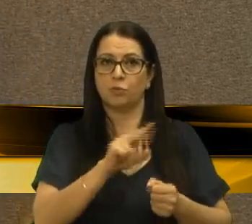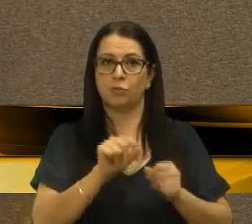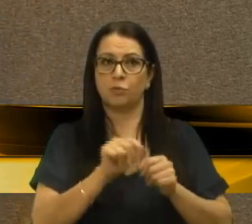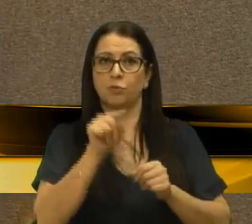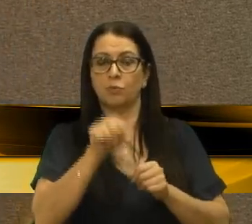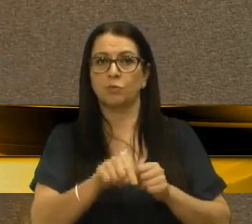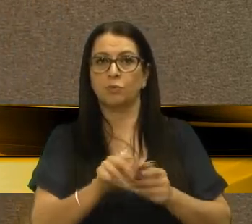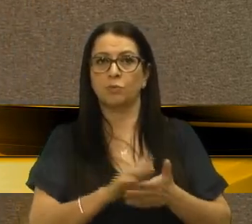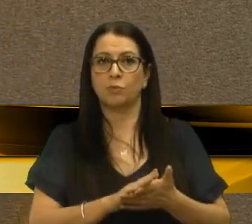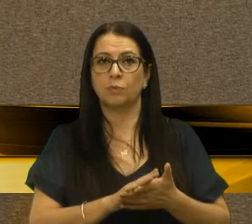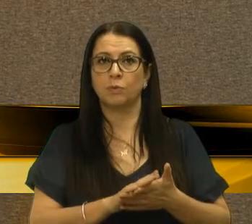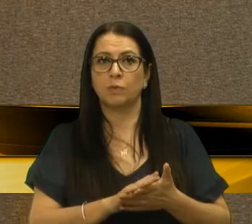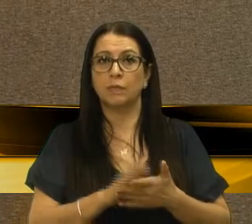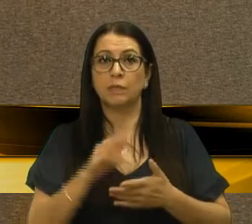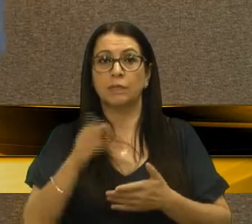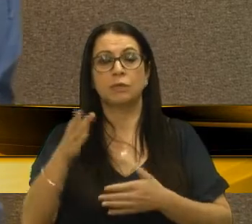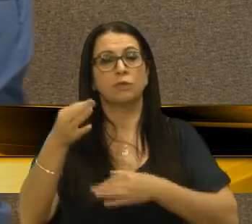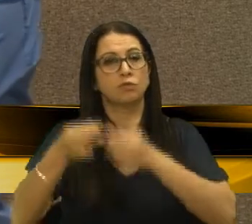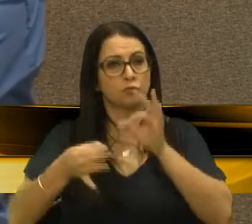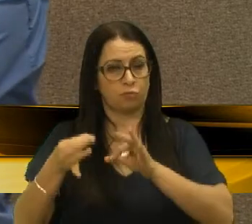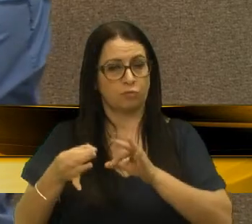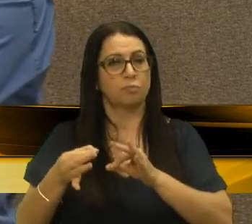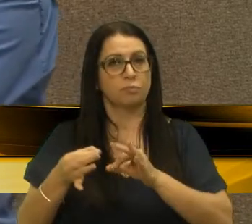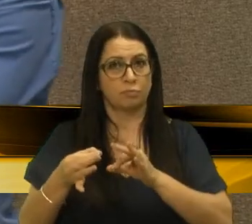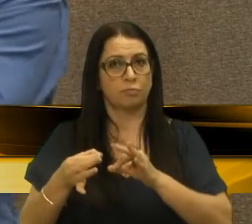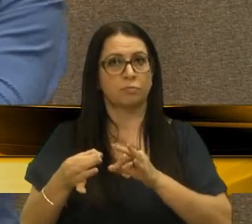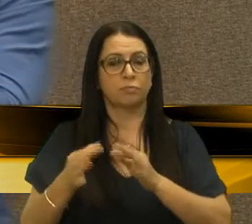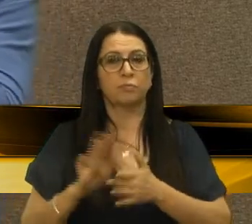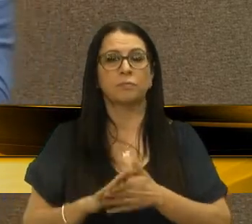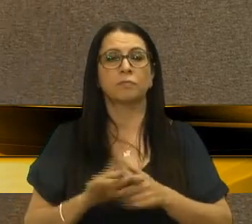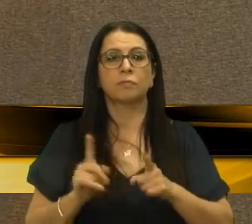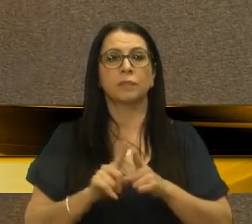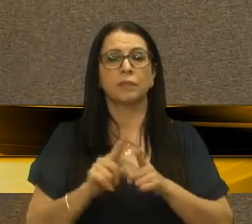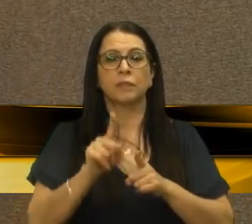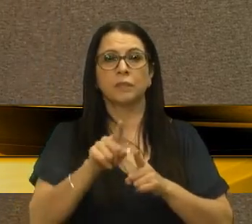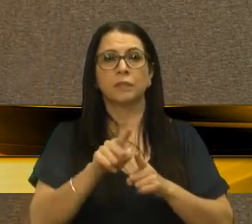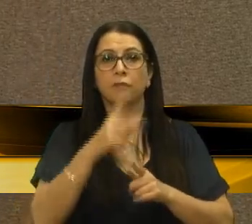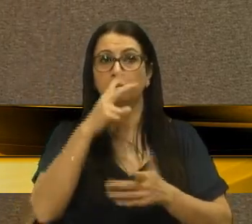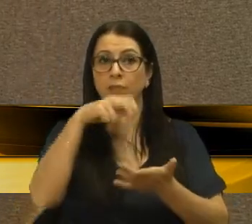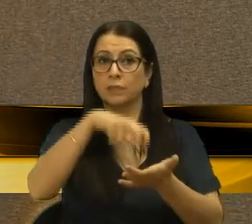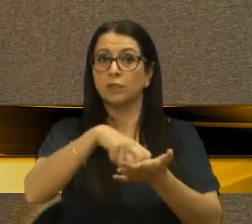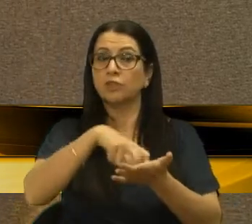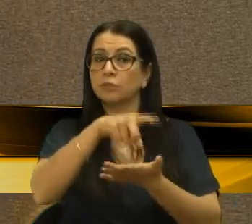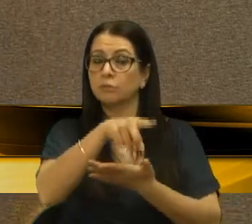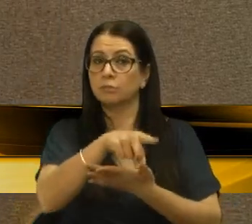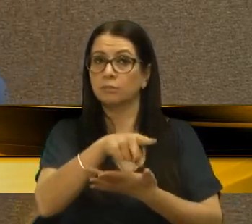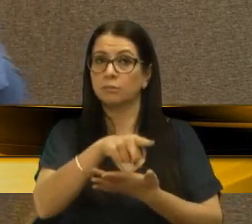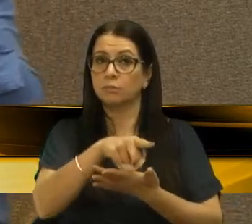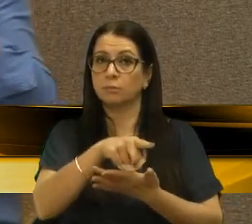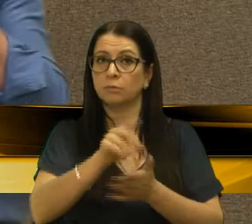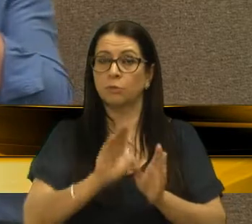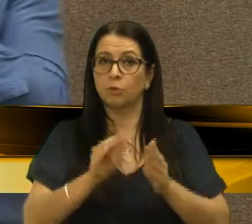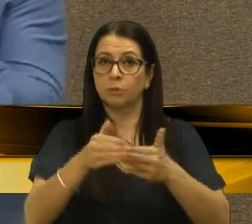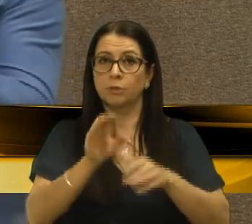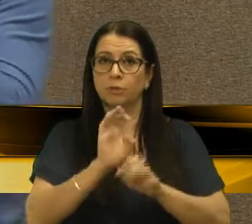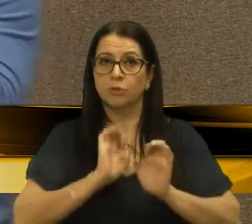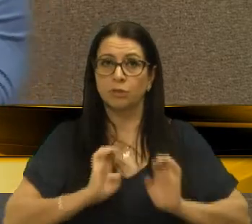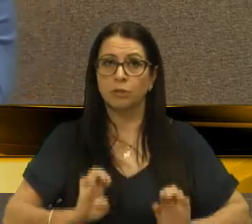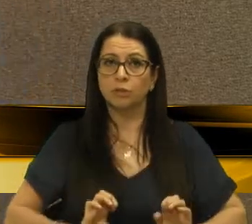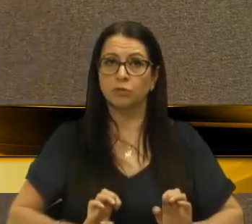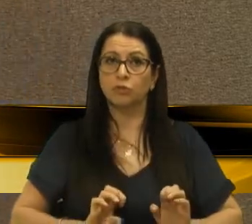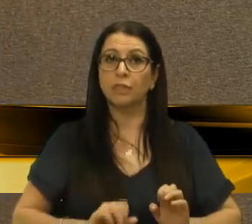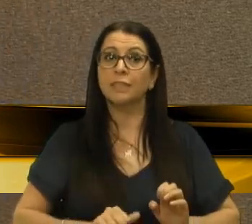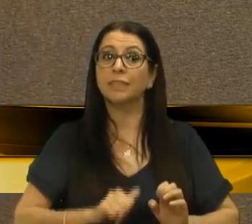tramitando na justiça. Inclusive, ele foi penalizado pela comissão de ética, que deu uma